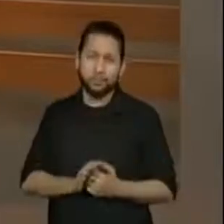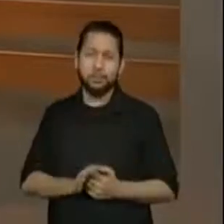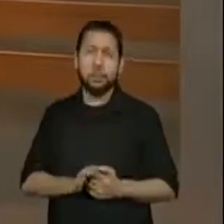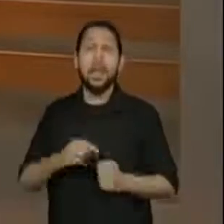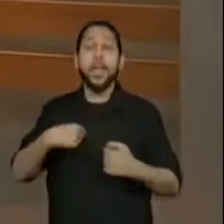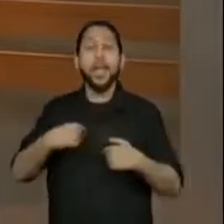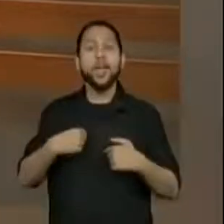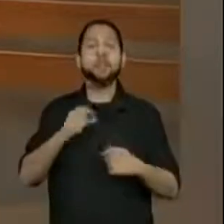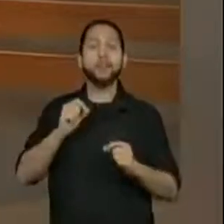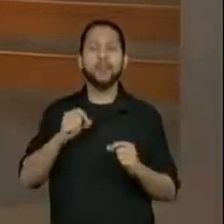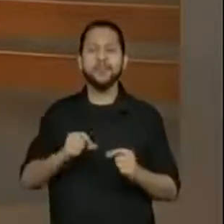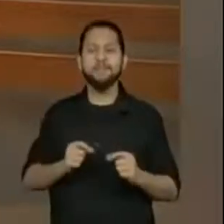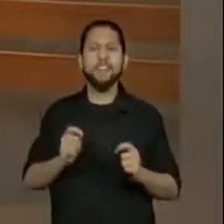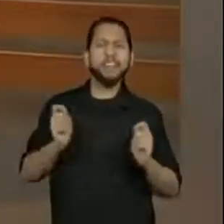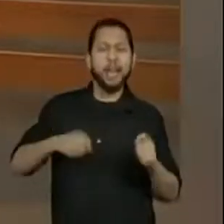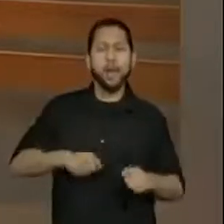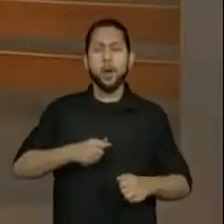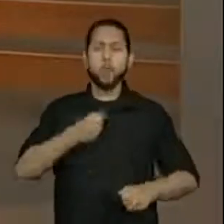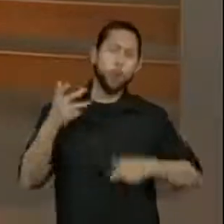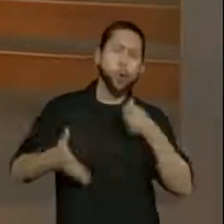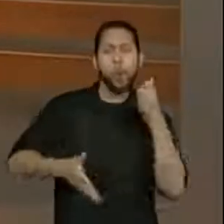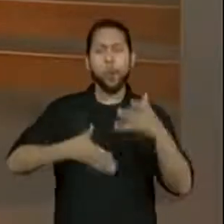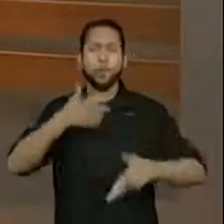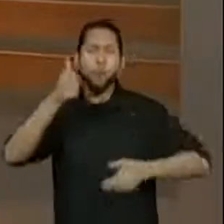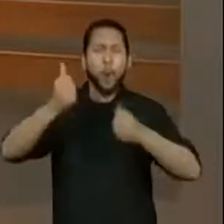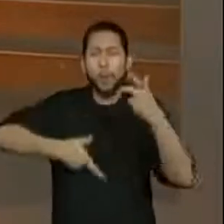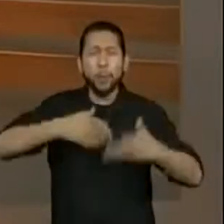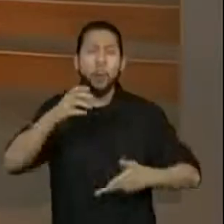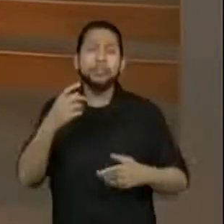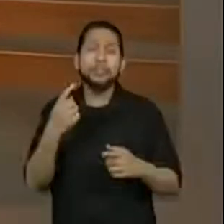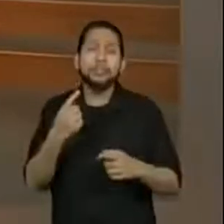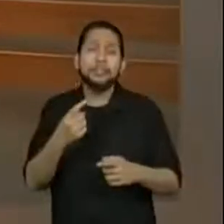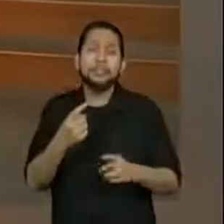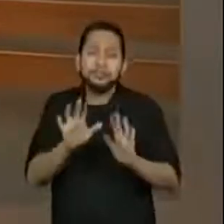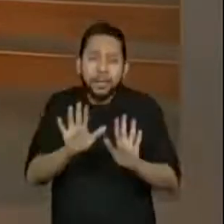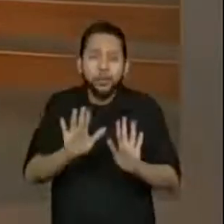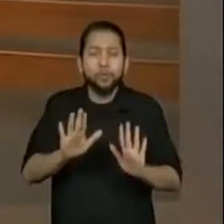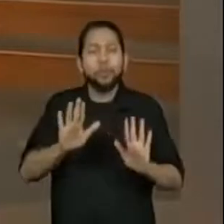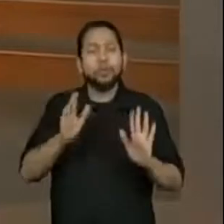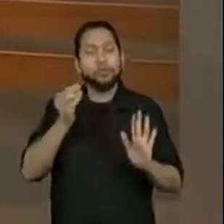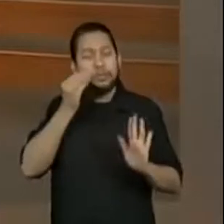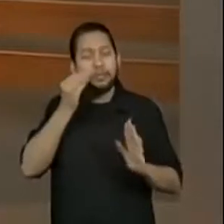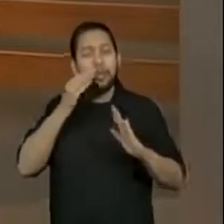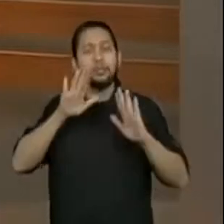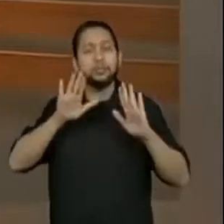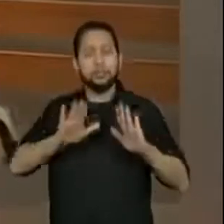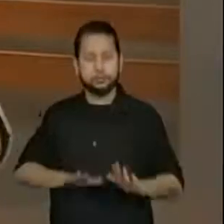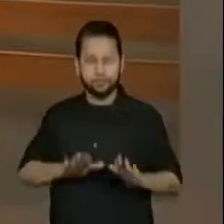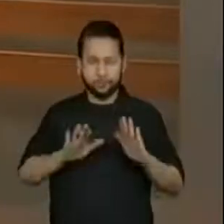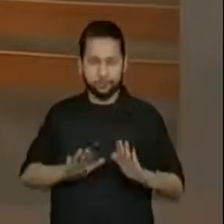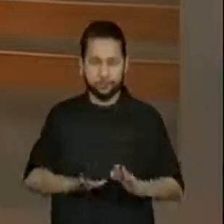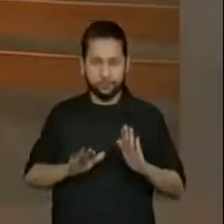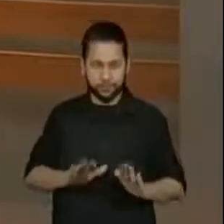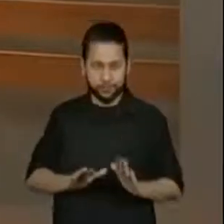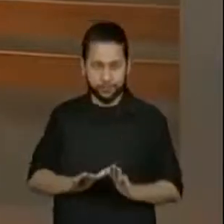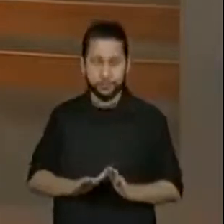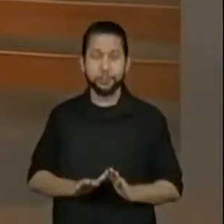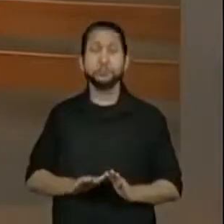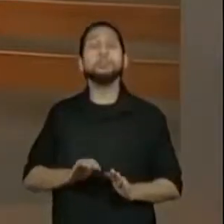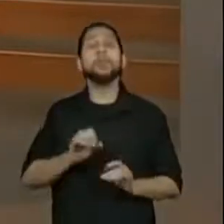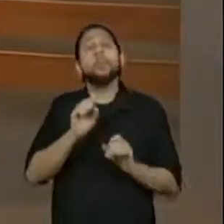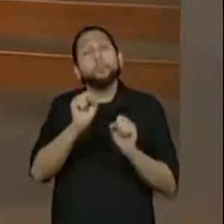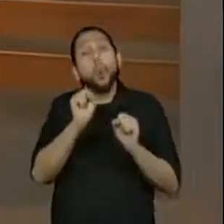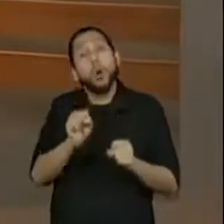empolgando e falou tanto que eu tive que dar uma corridinha no final. Então para quem perdeu algum detalhe, eu indico que